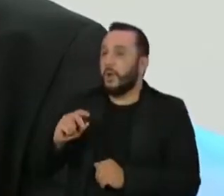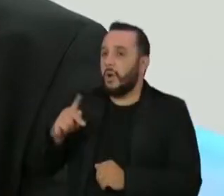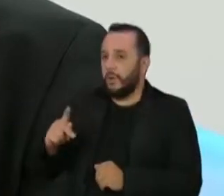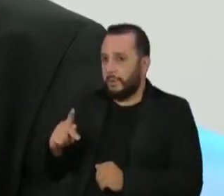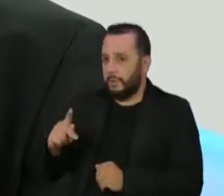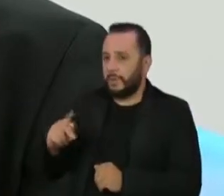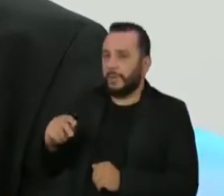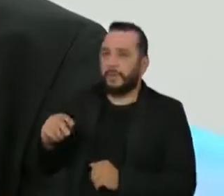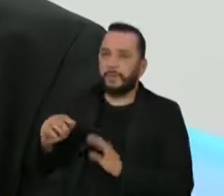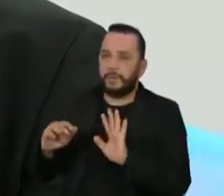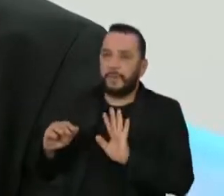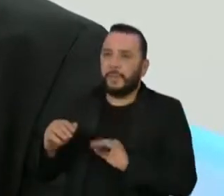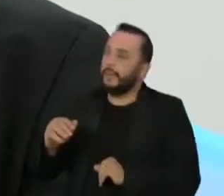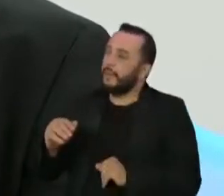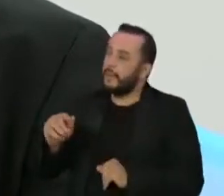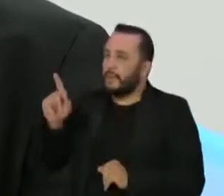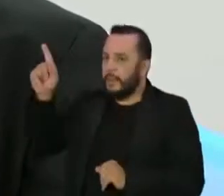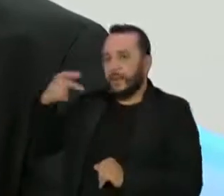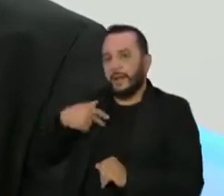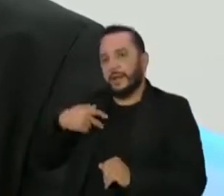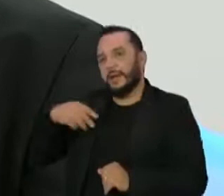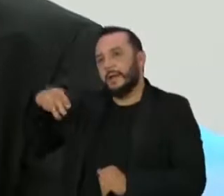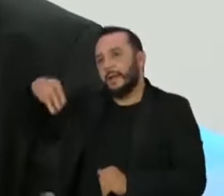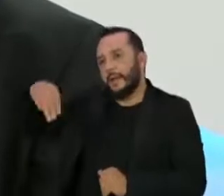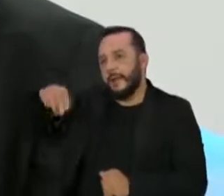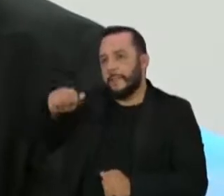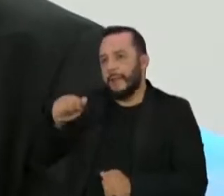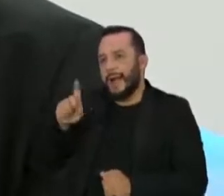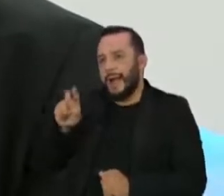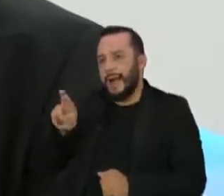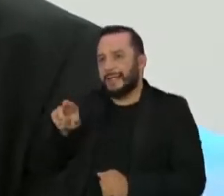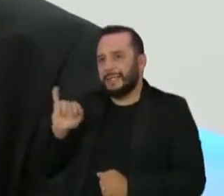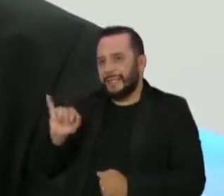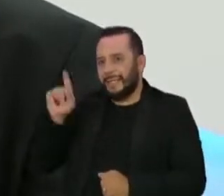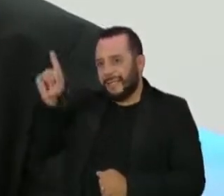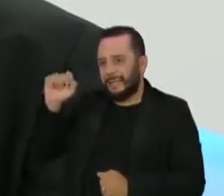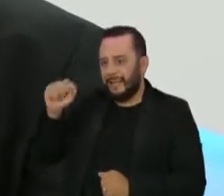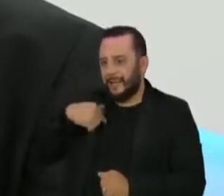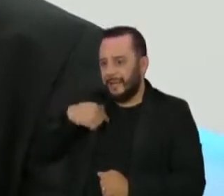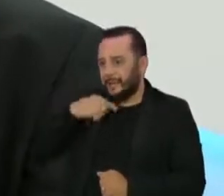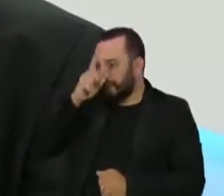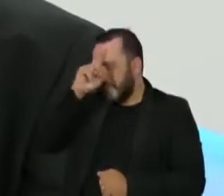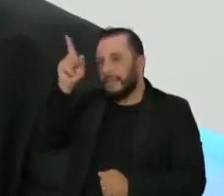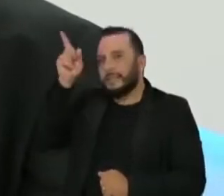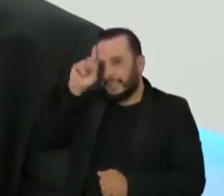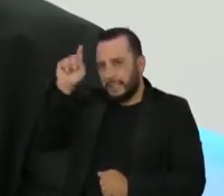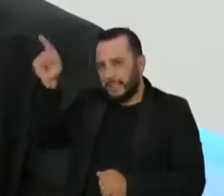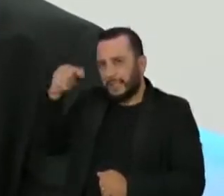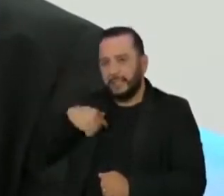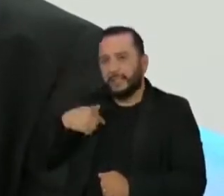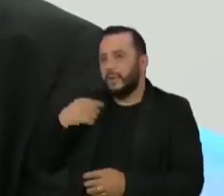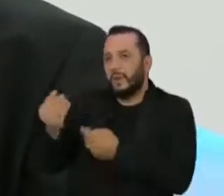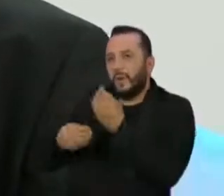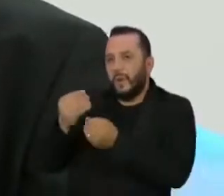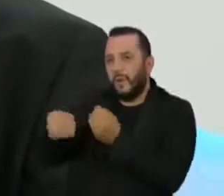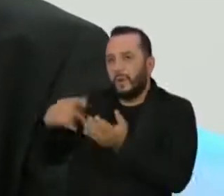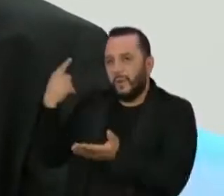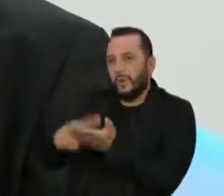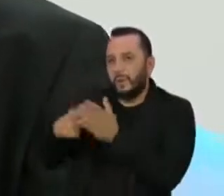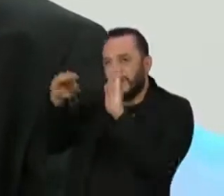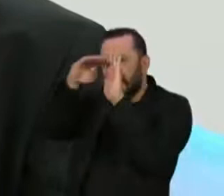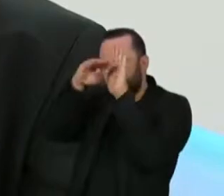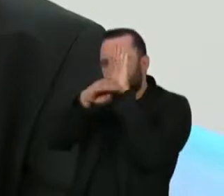sabendo mais ou menos qual era a agenda brasileira. Muito provavelmente, este ano, também nós vamos ficar sabendo muito pouco tempo antes.